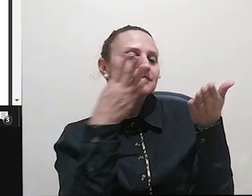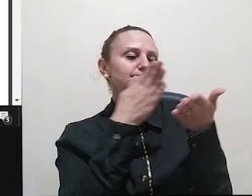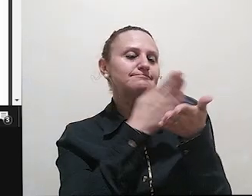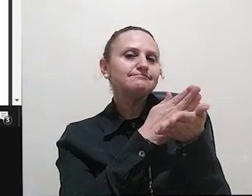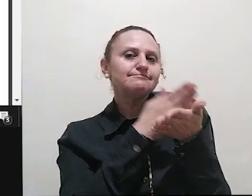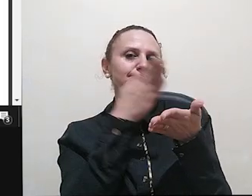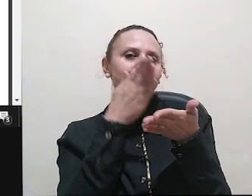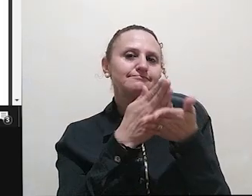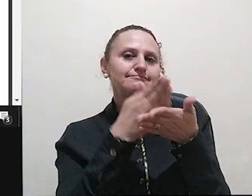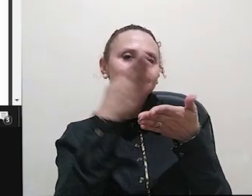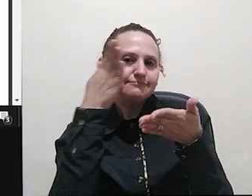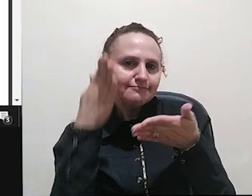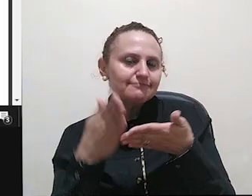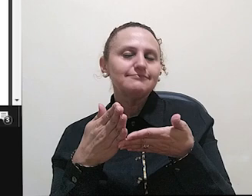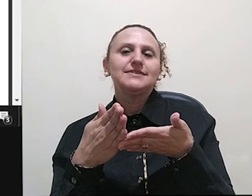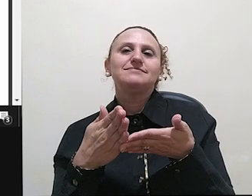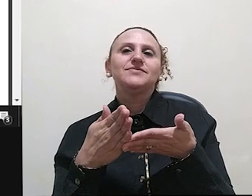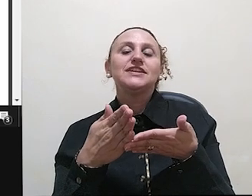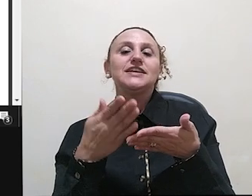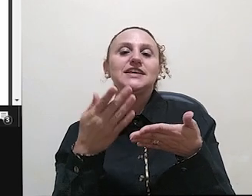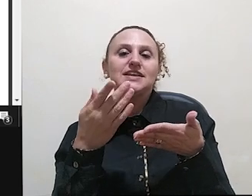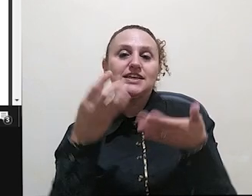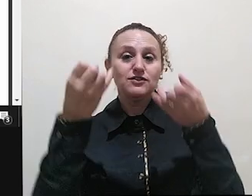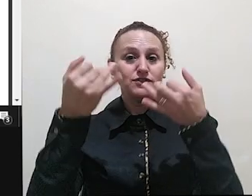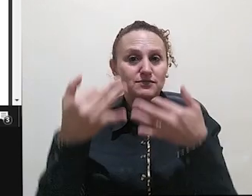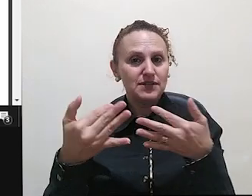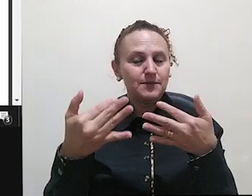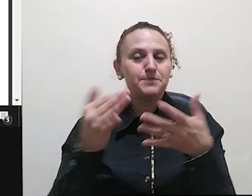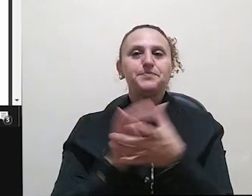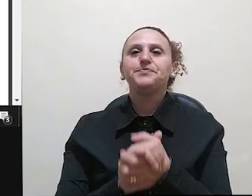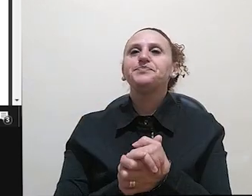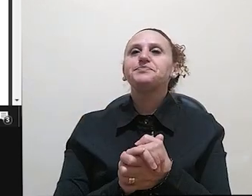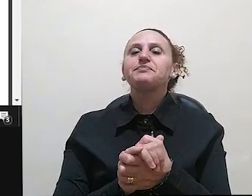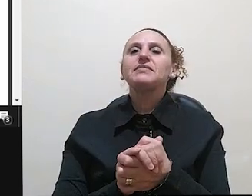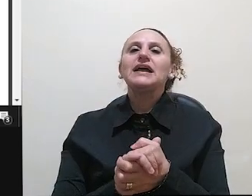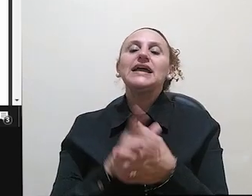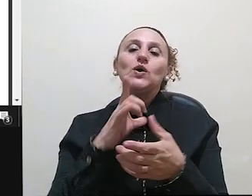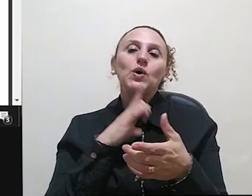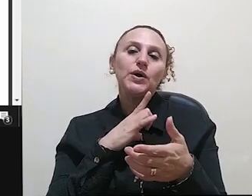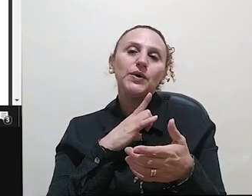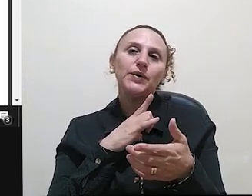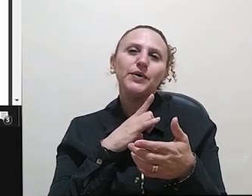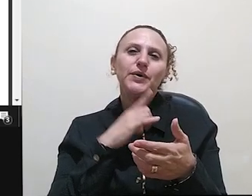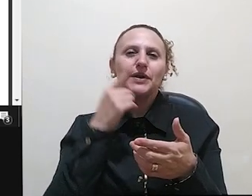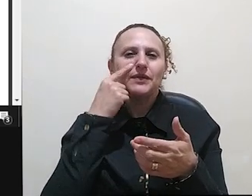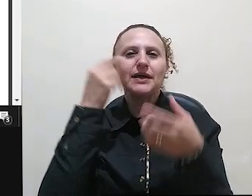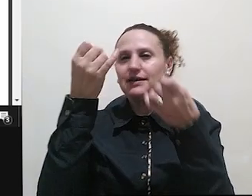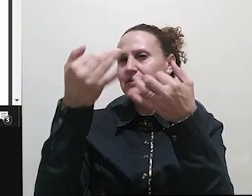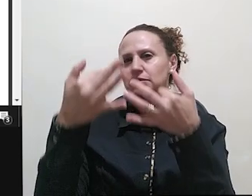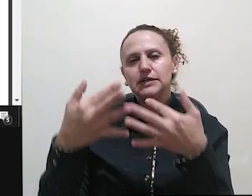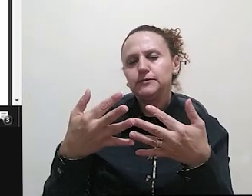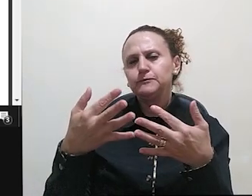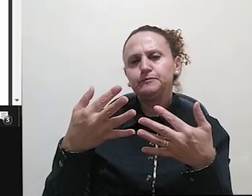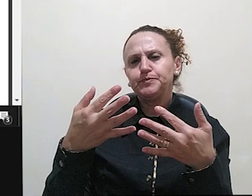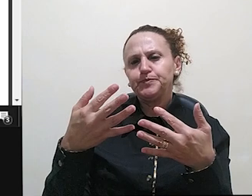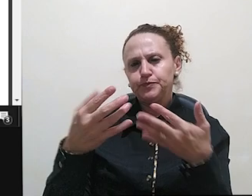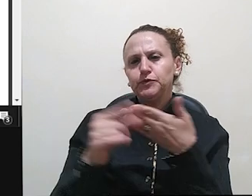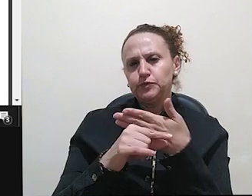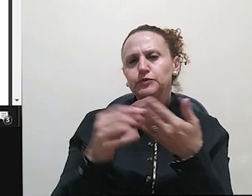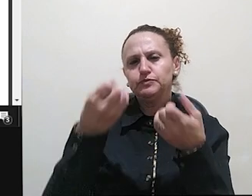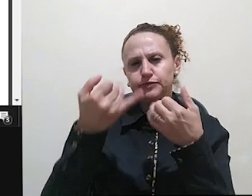elas, né? Então ele está falando aqui. O livro divide-se em duas partes que contabiliza um total de oito capítulos.